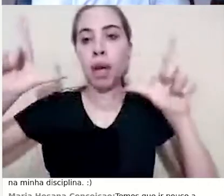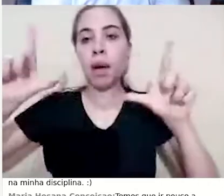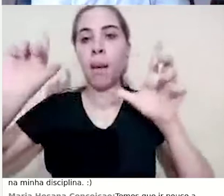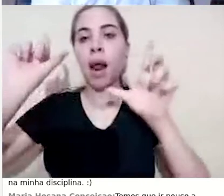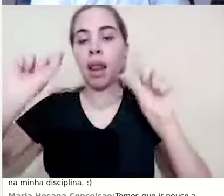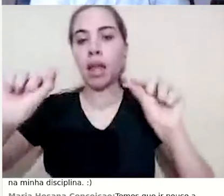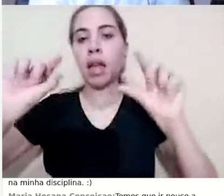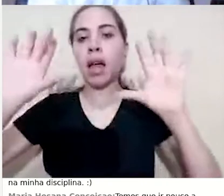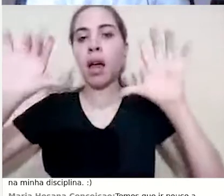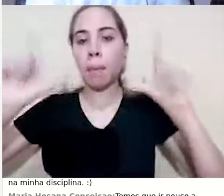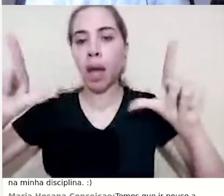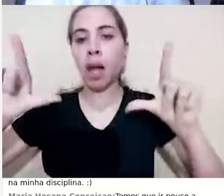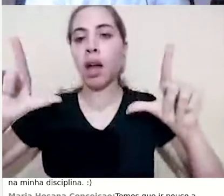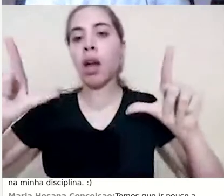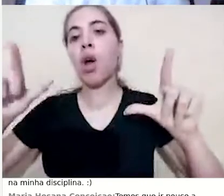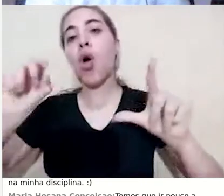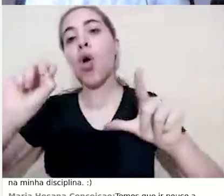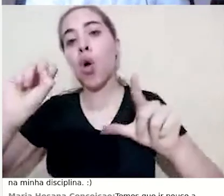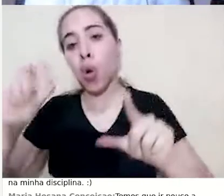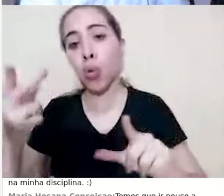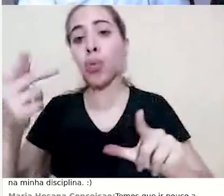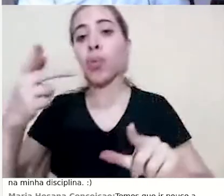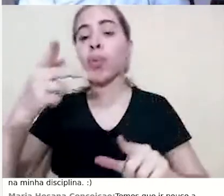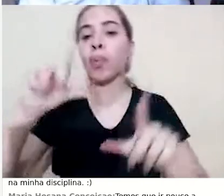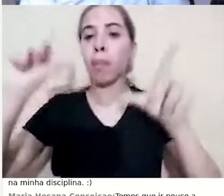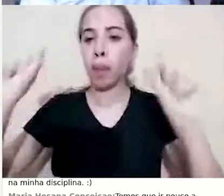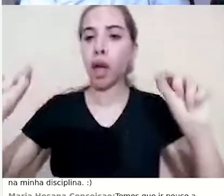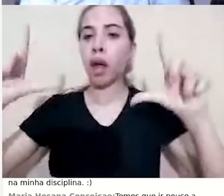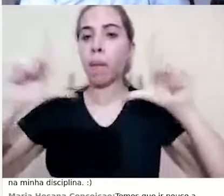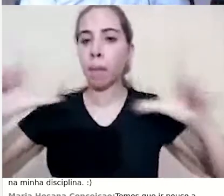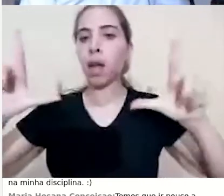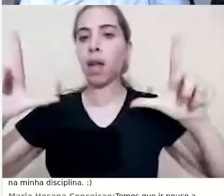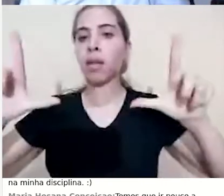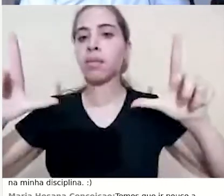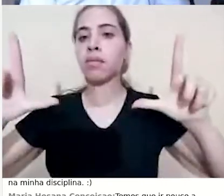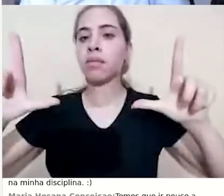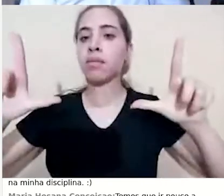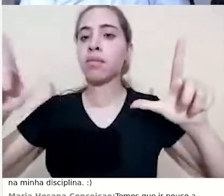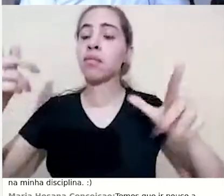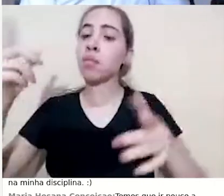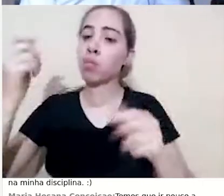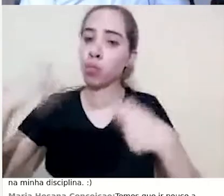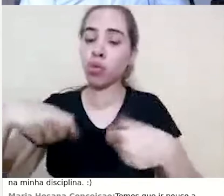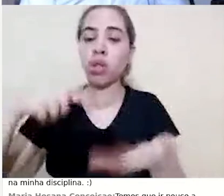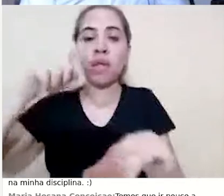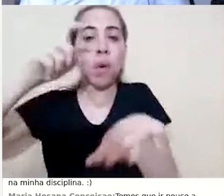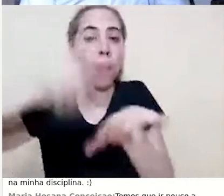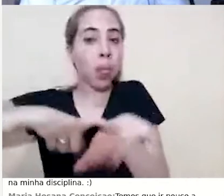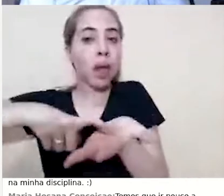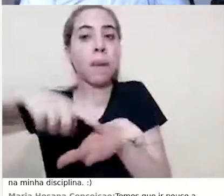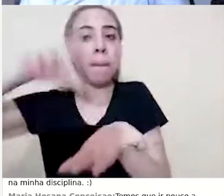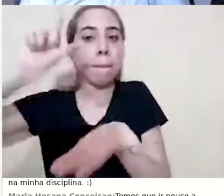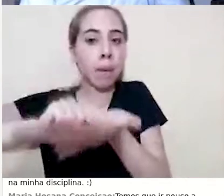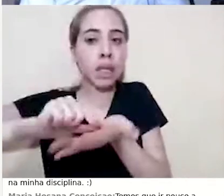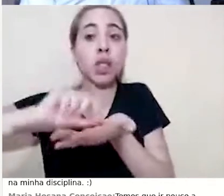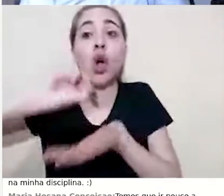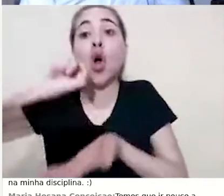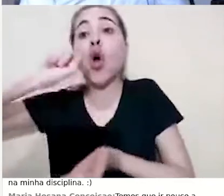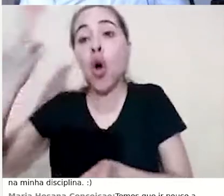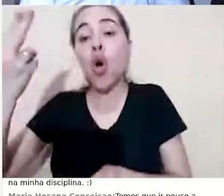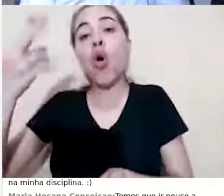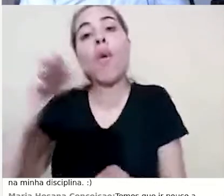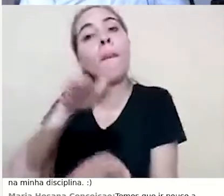e salvar utilizando a função print screen do próprio teclado, ou utilizar a opção imprimir,